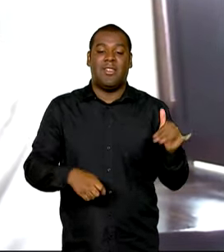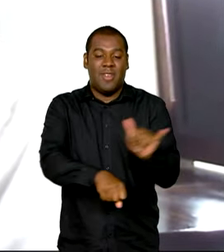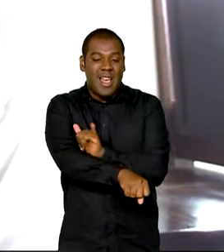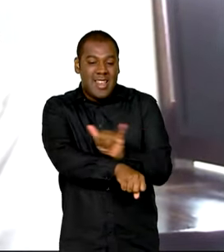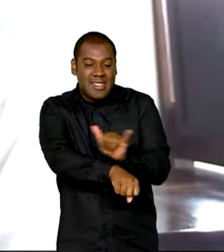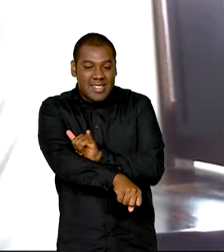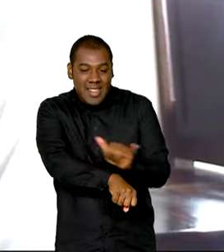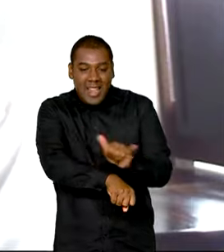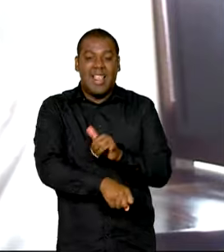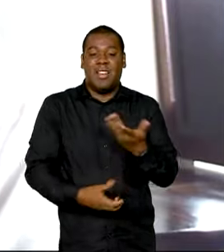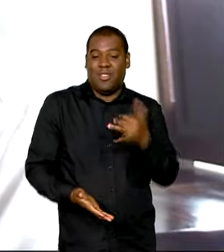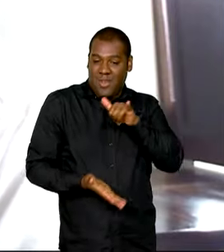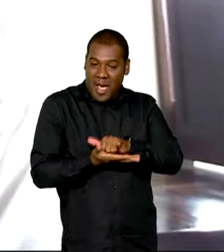adequada possível.